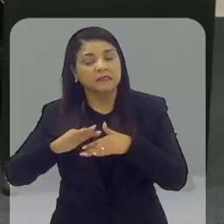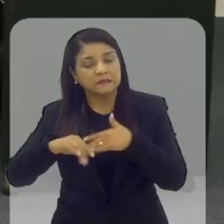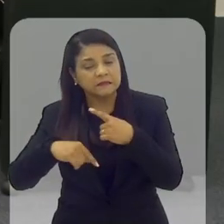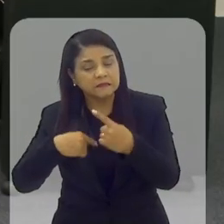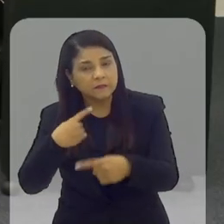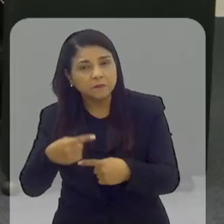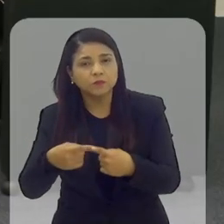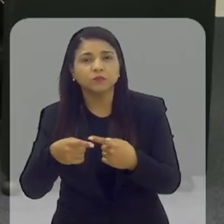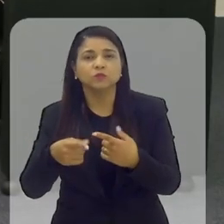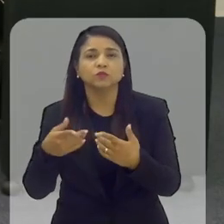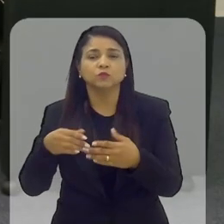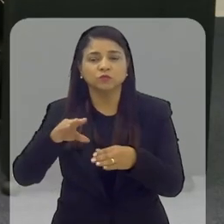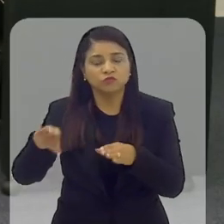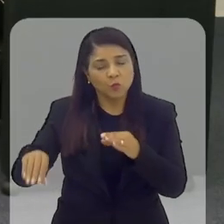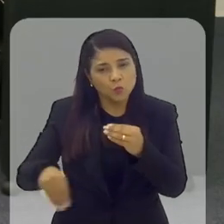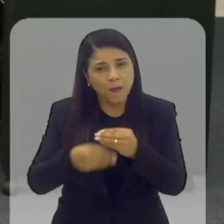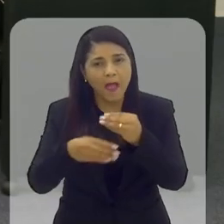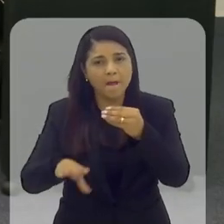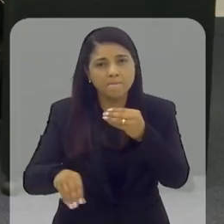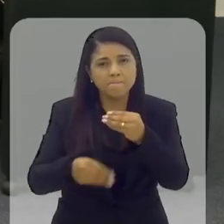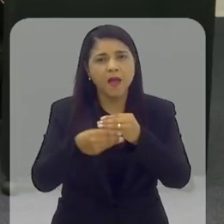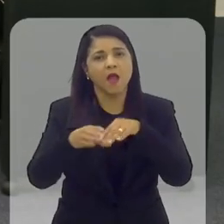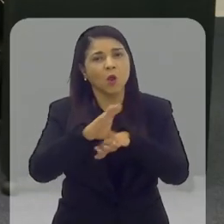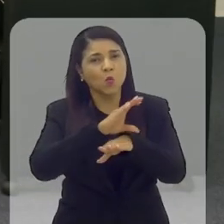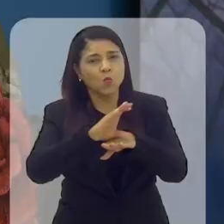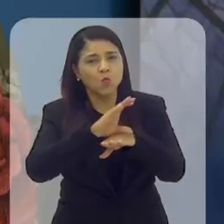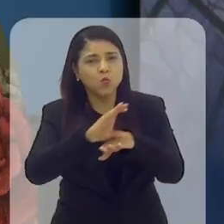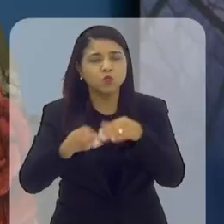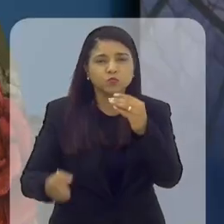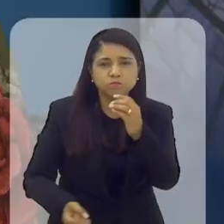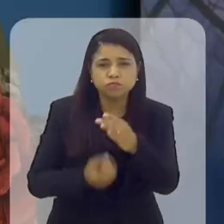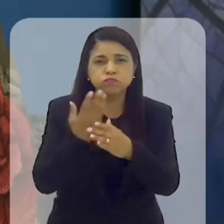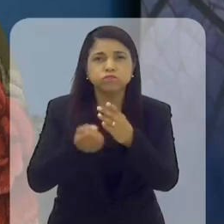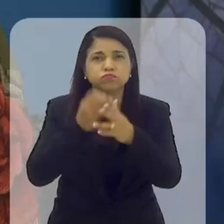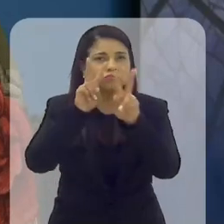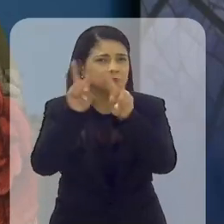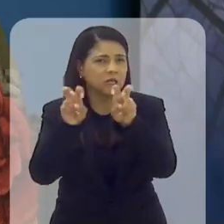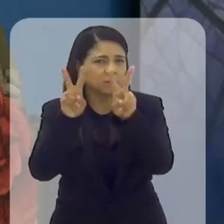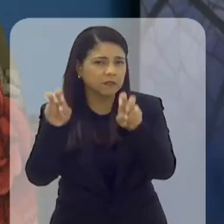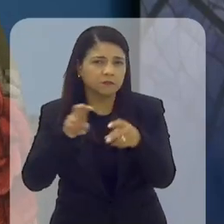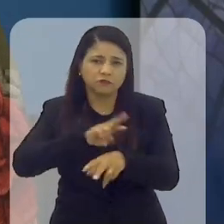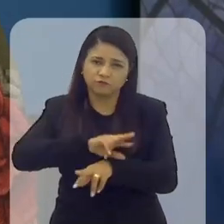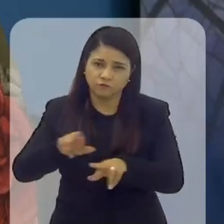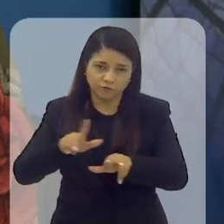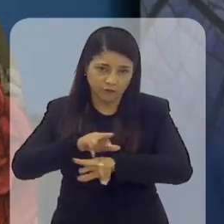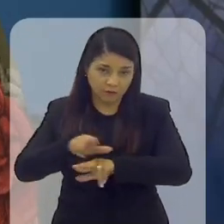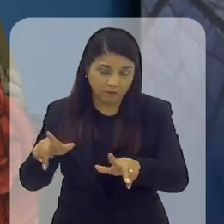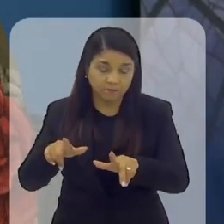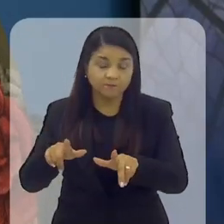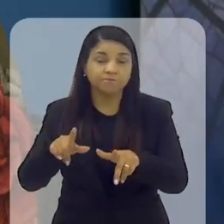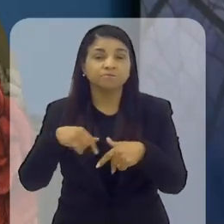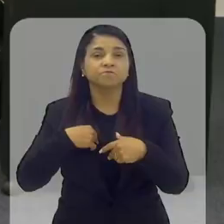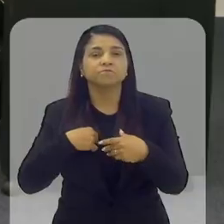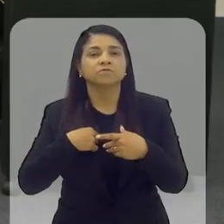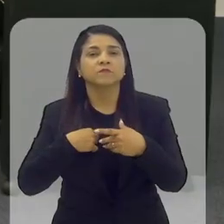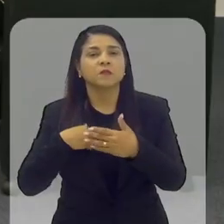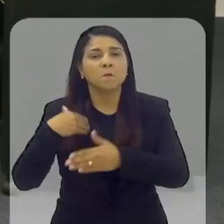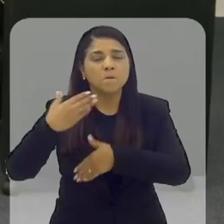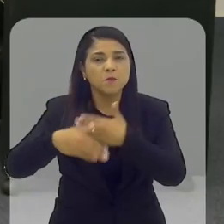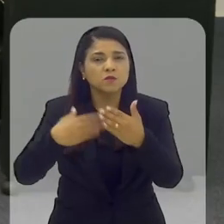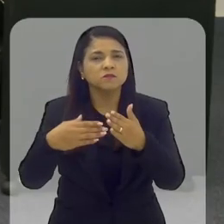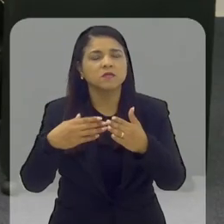seguida, vocês foram implementando outros cursos com outros termos. Sim, fomos sim. Nós fizemos